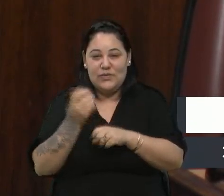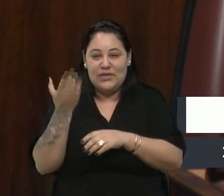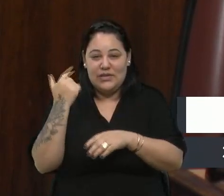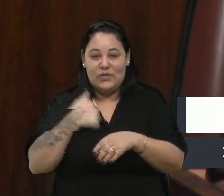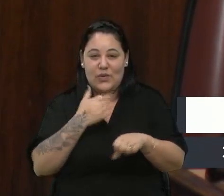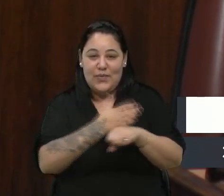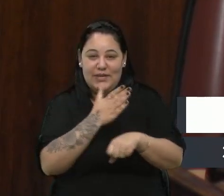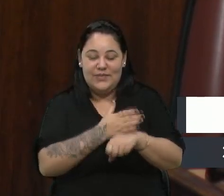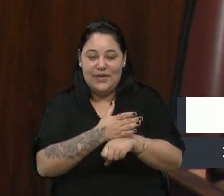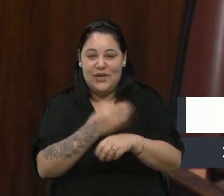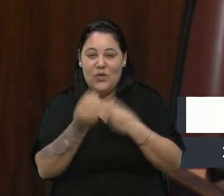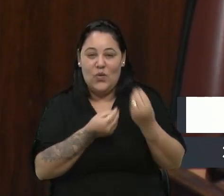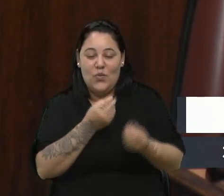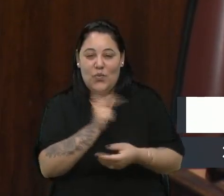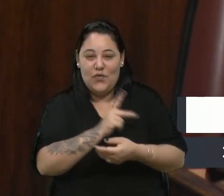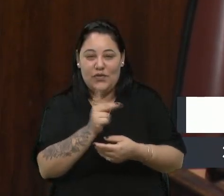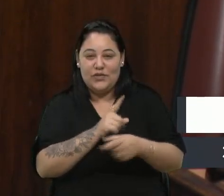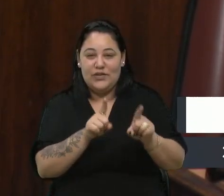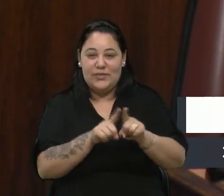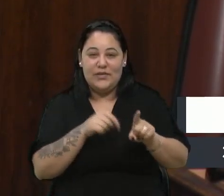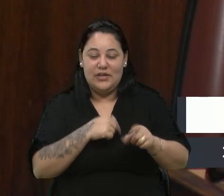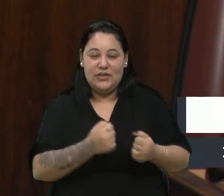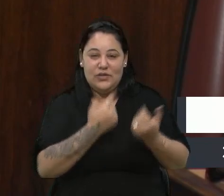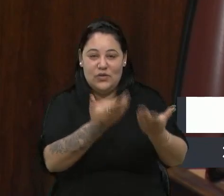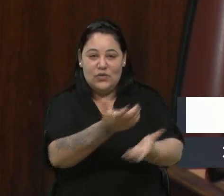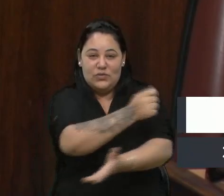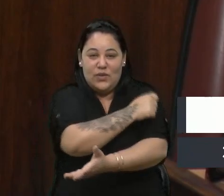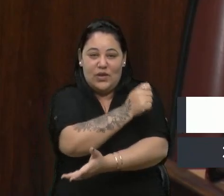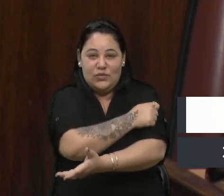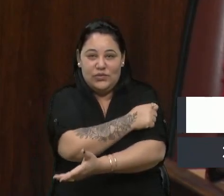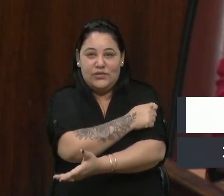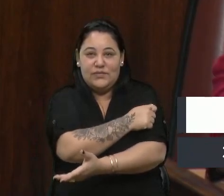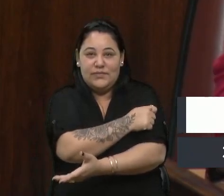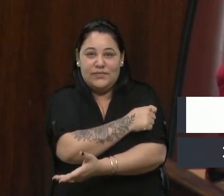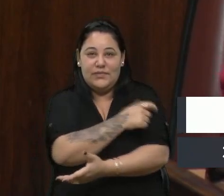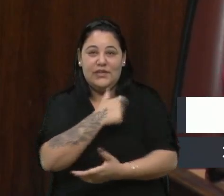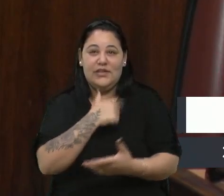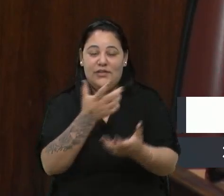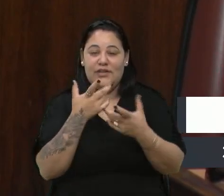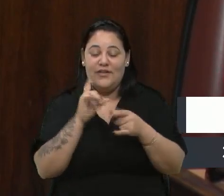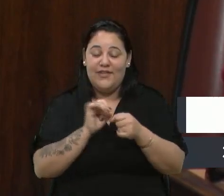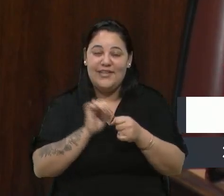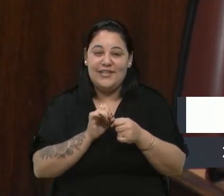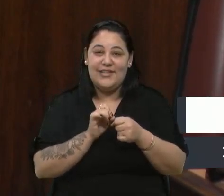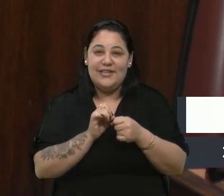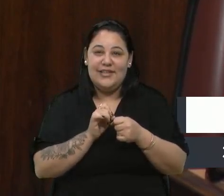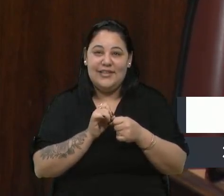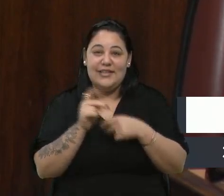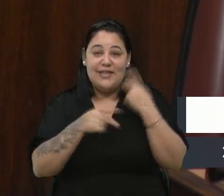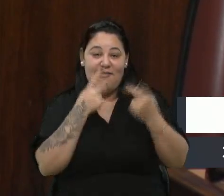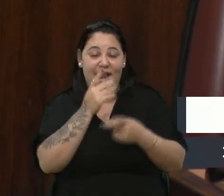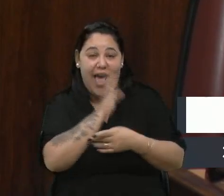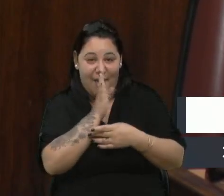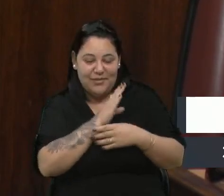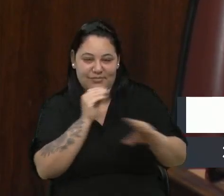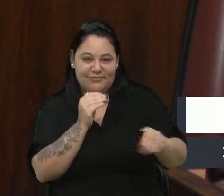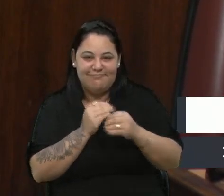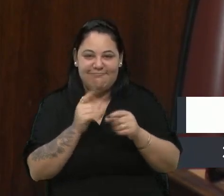ali como professora, trouxe uma aluna, e eu queria fazer esse depoimento aqui, rapidamente,